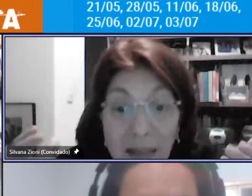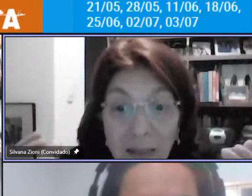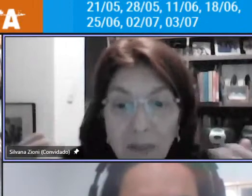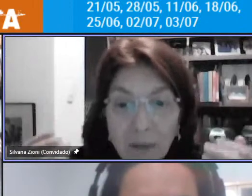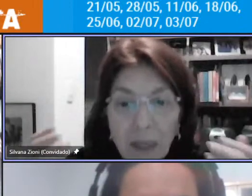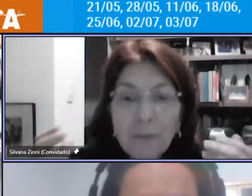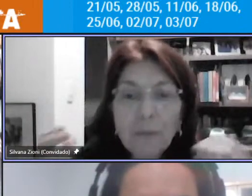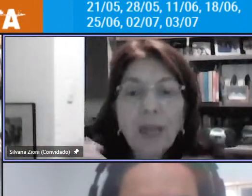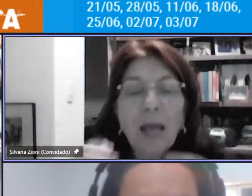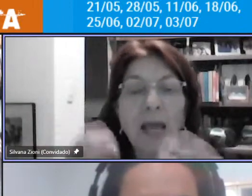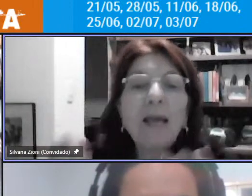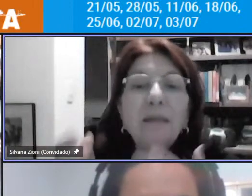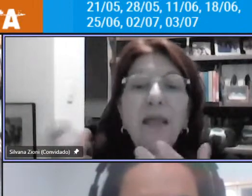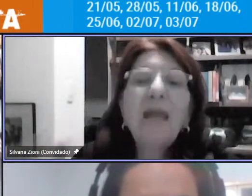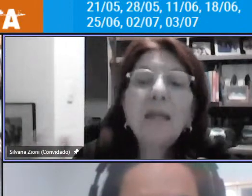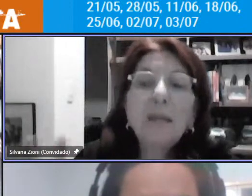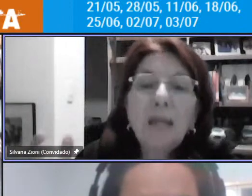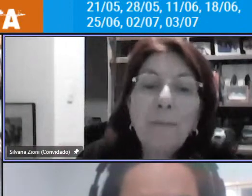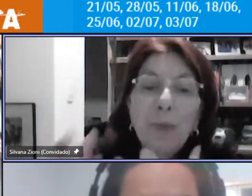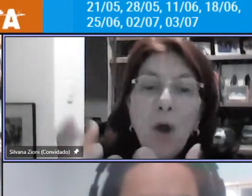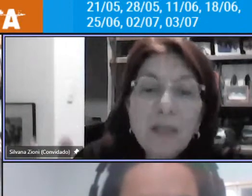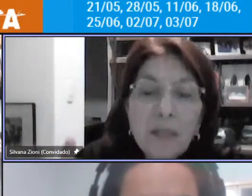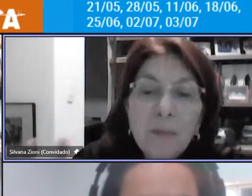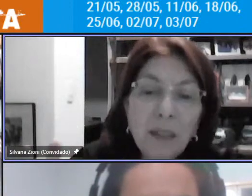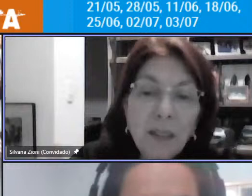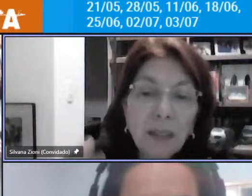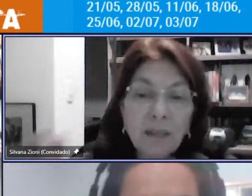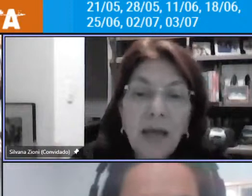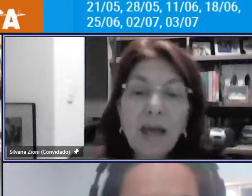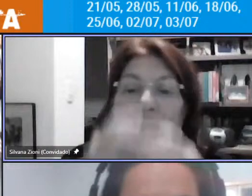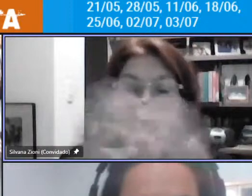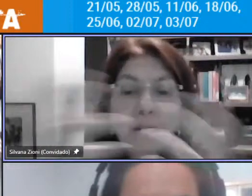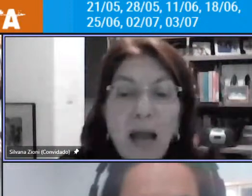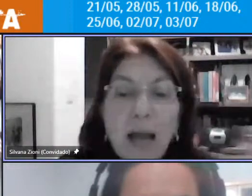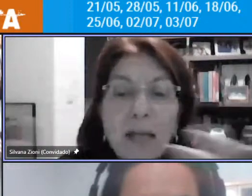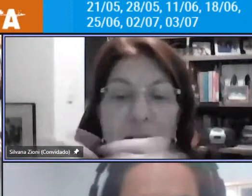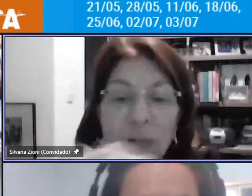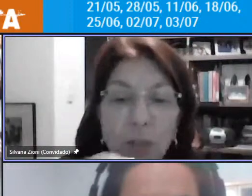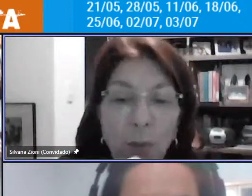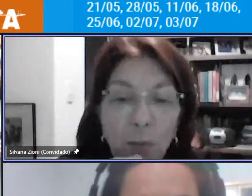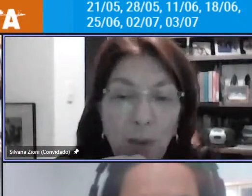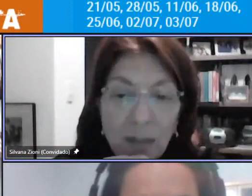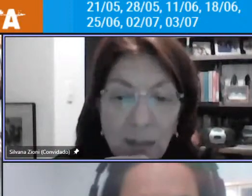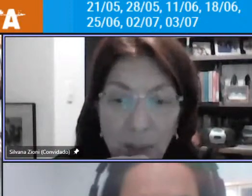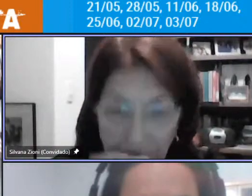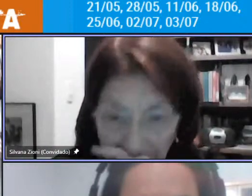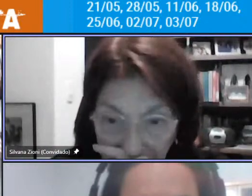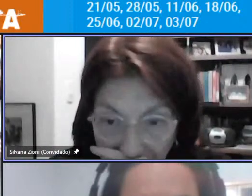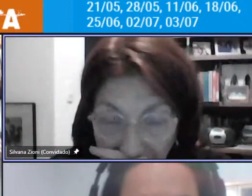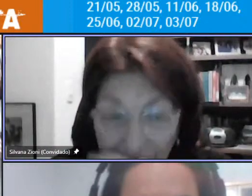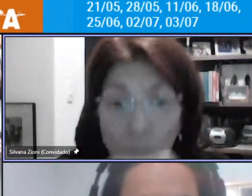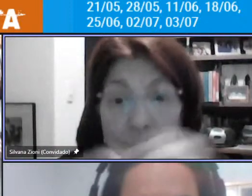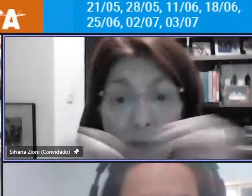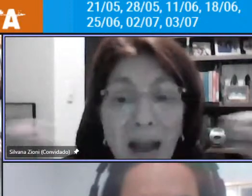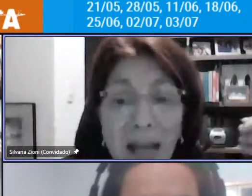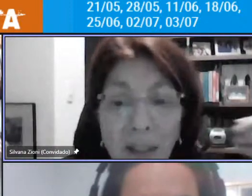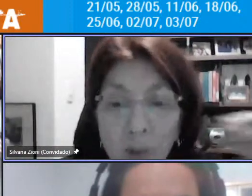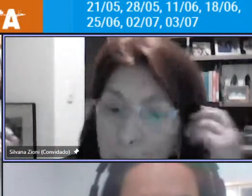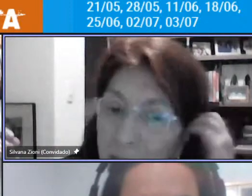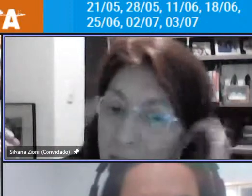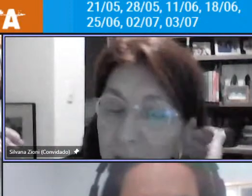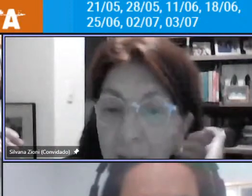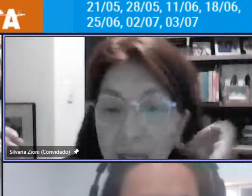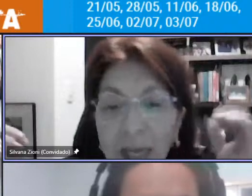mas ela tem que estar próxima das áreas de população o